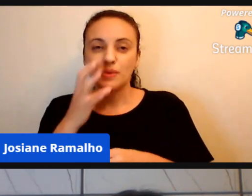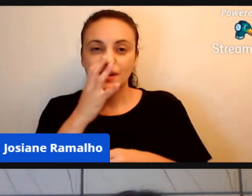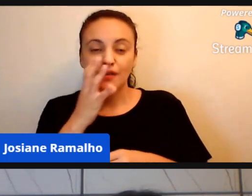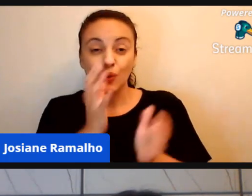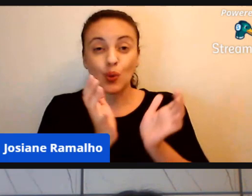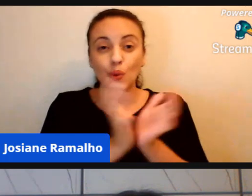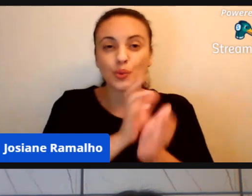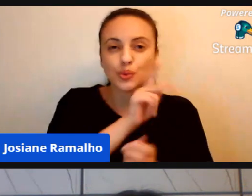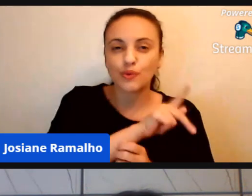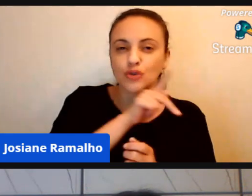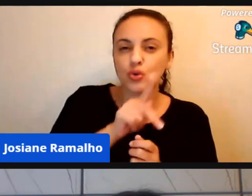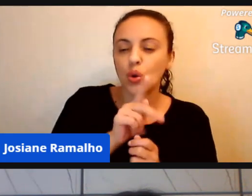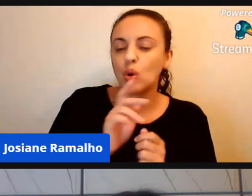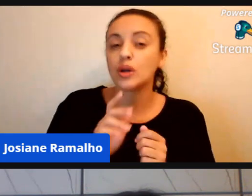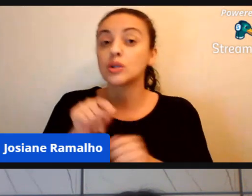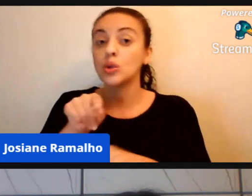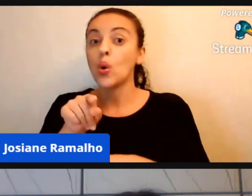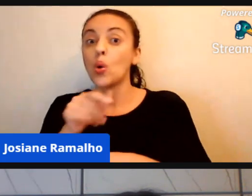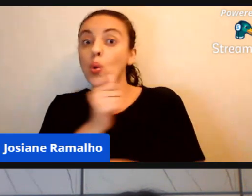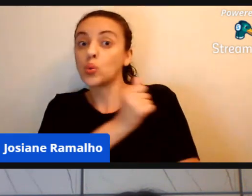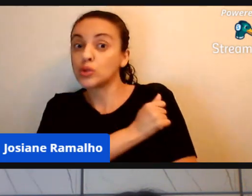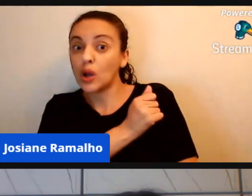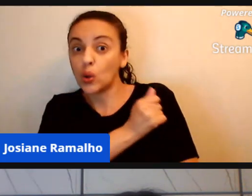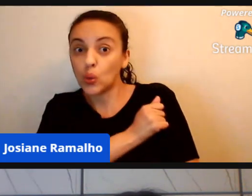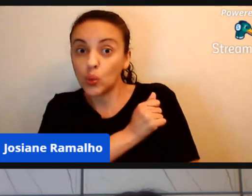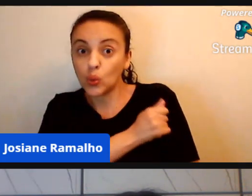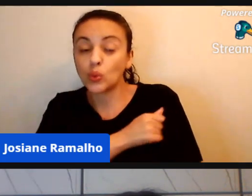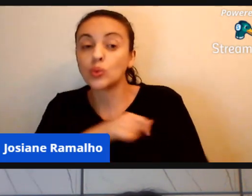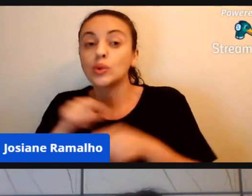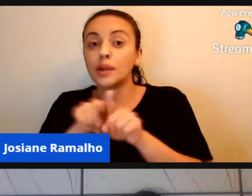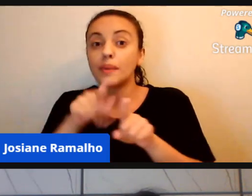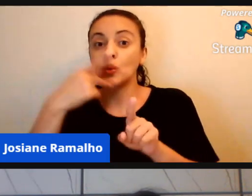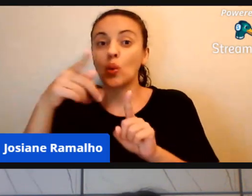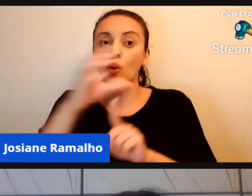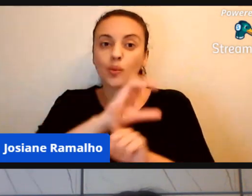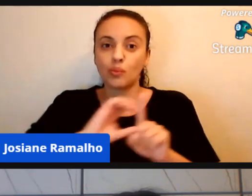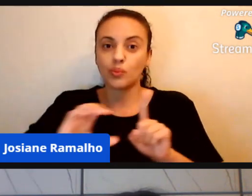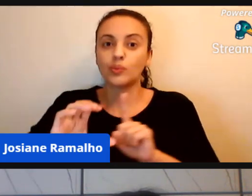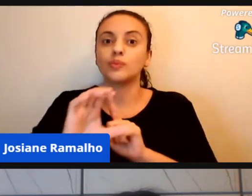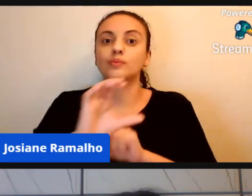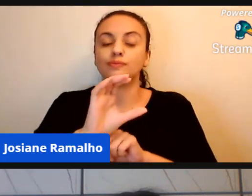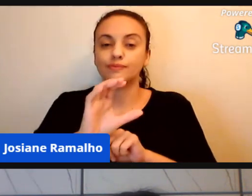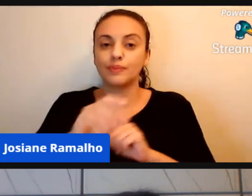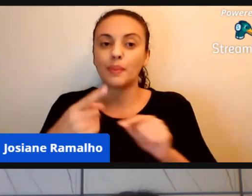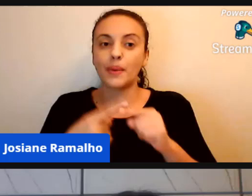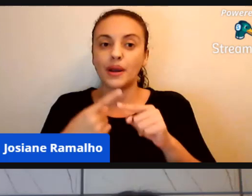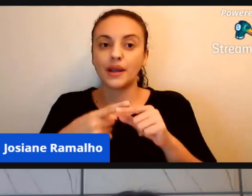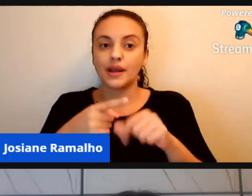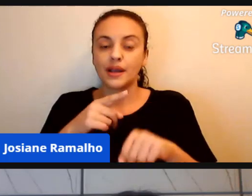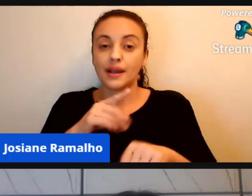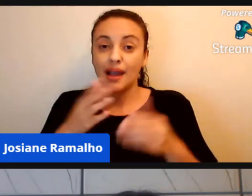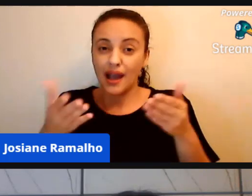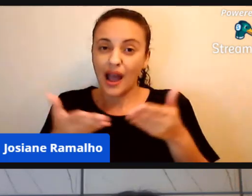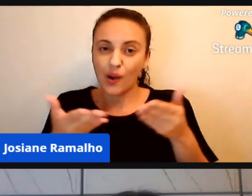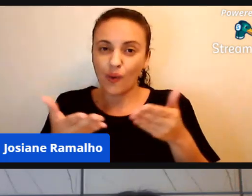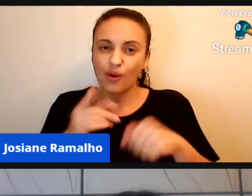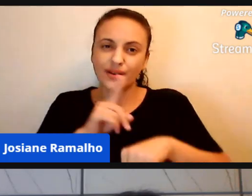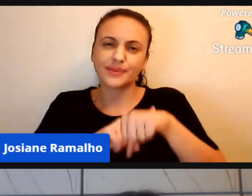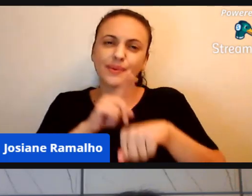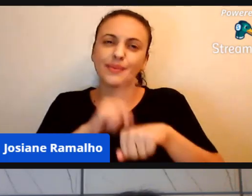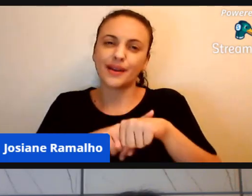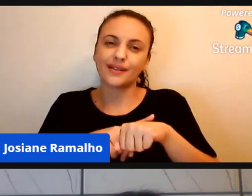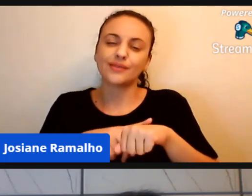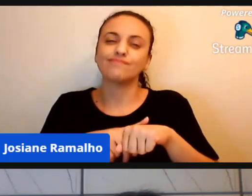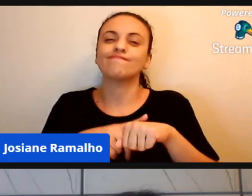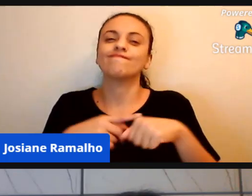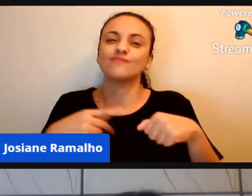alunos, à tua comunidade, ela me deixou muito tocada, porque o momento, ele, ele exige isso de nós,